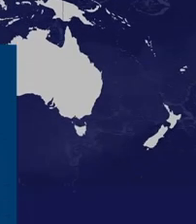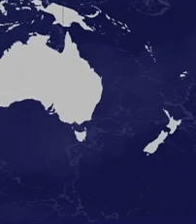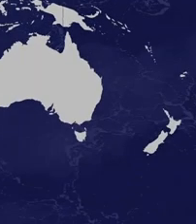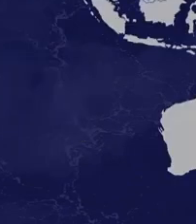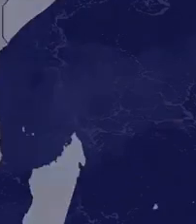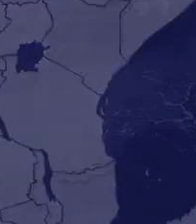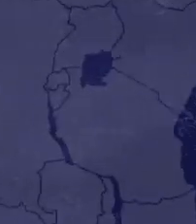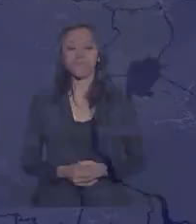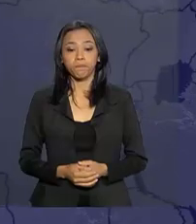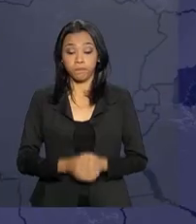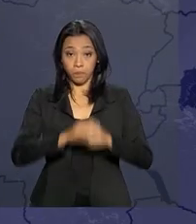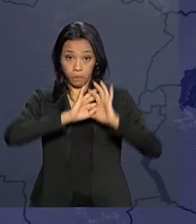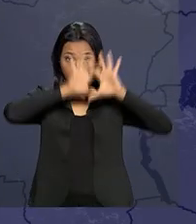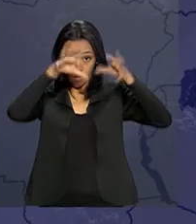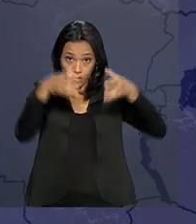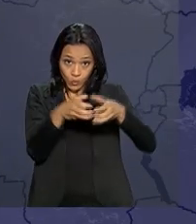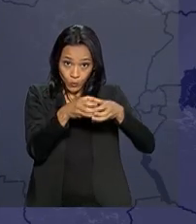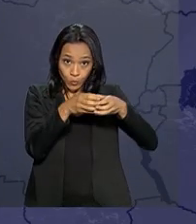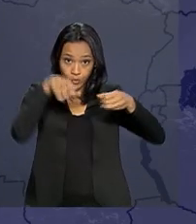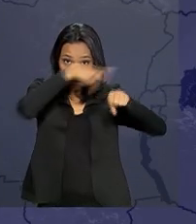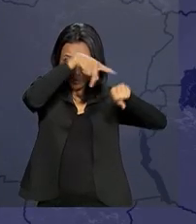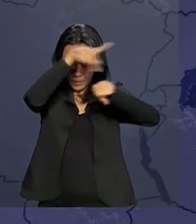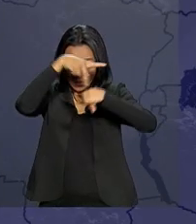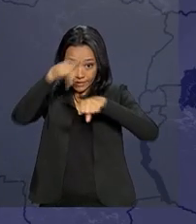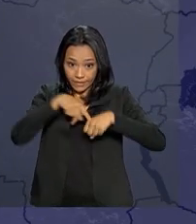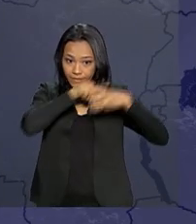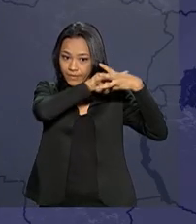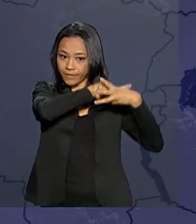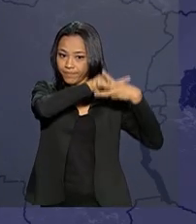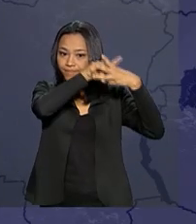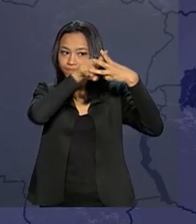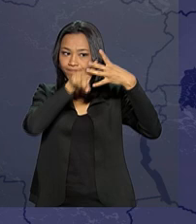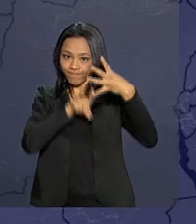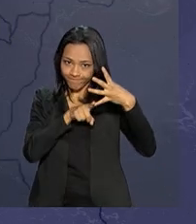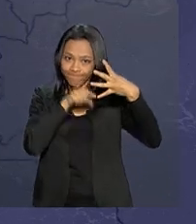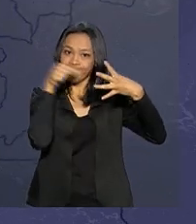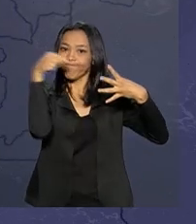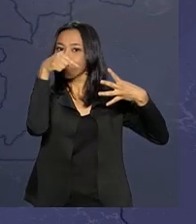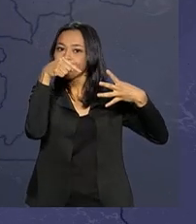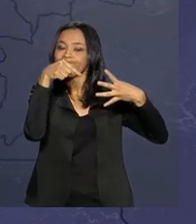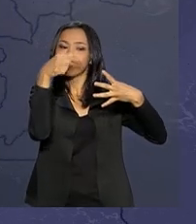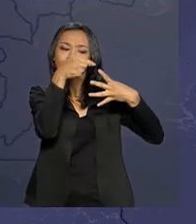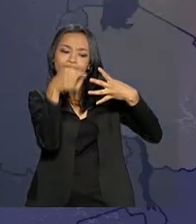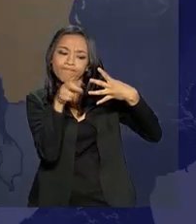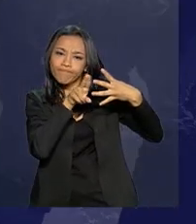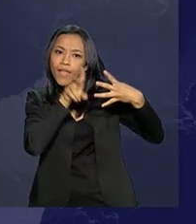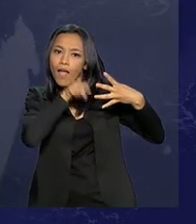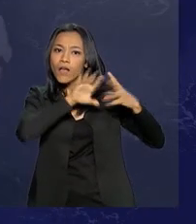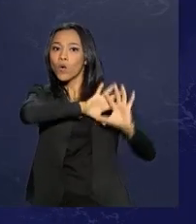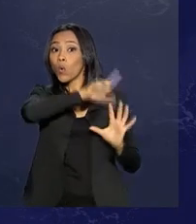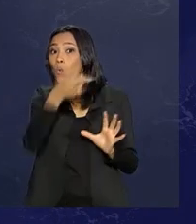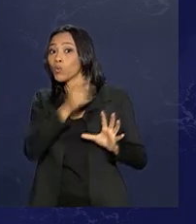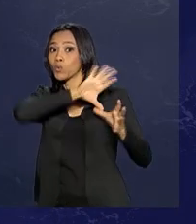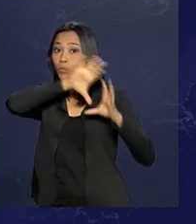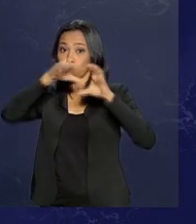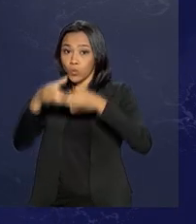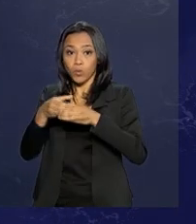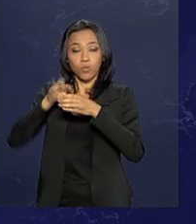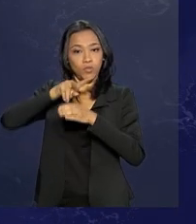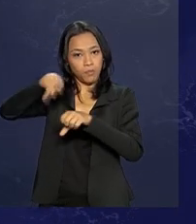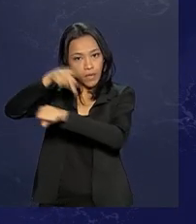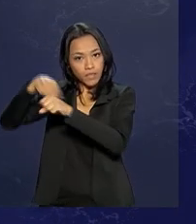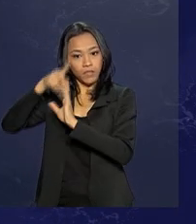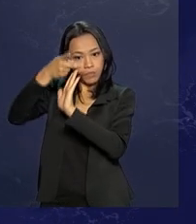Coton for Mais Togo, no Mali, Benin, Burkina Faso, Chad e Togo. Coton Vitória, no Quênia,